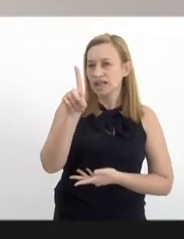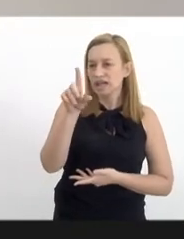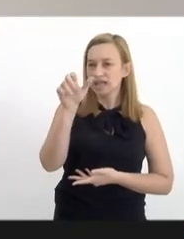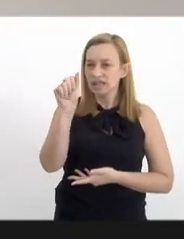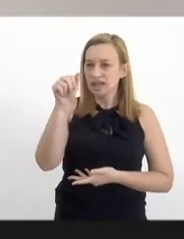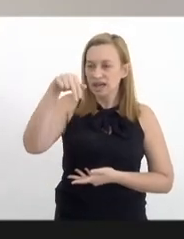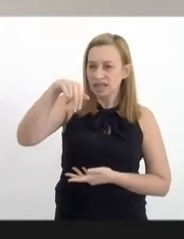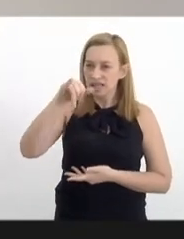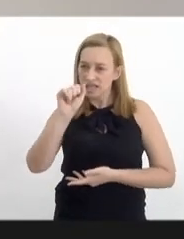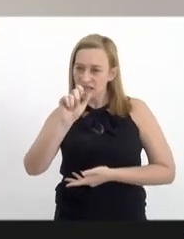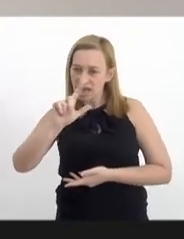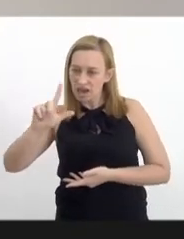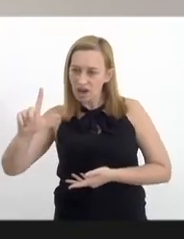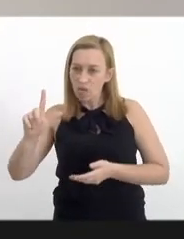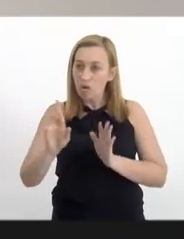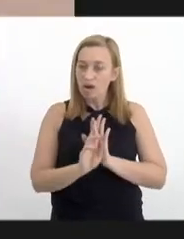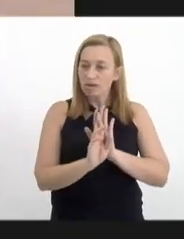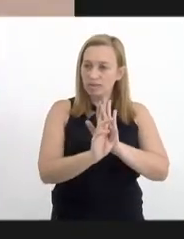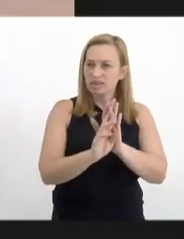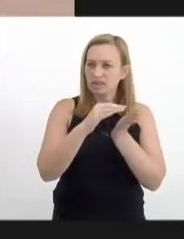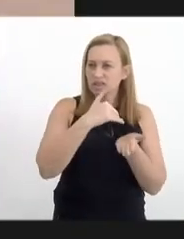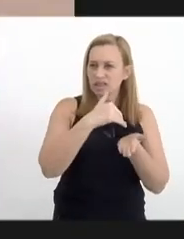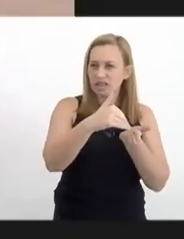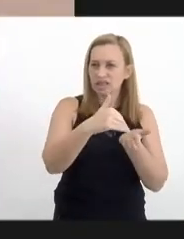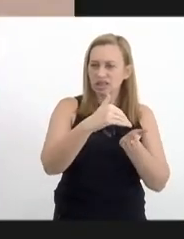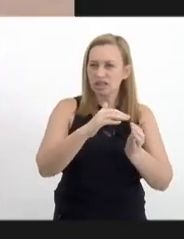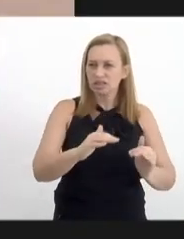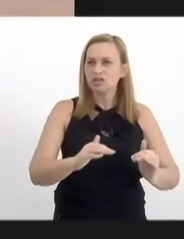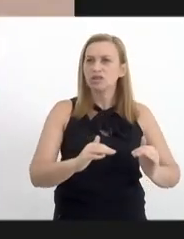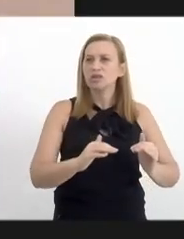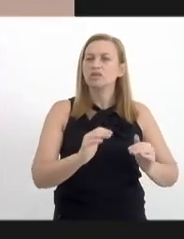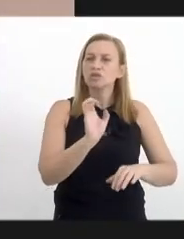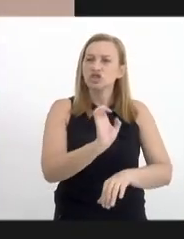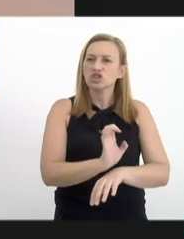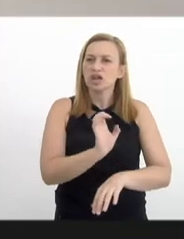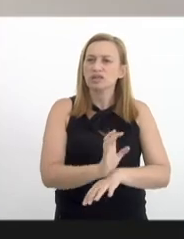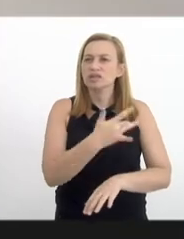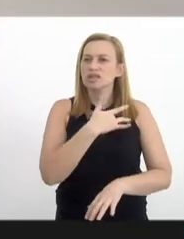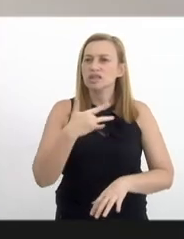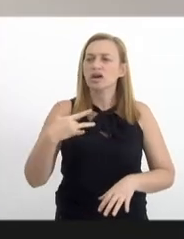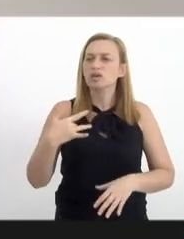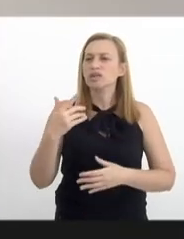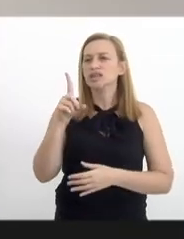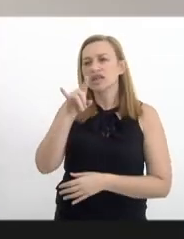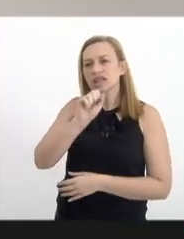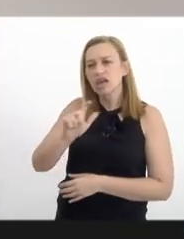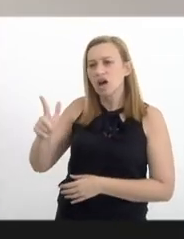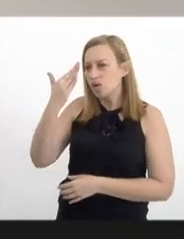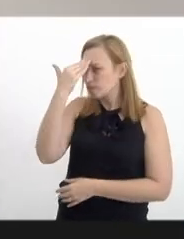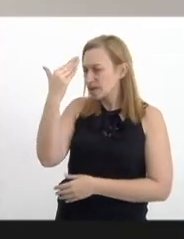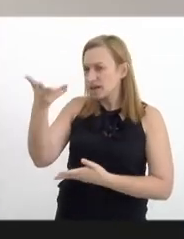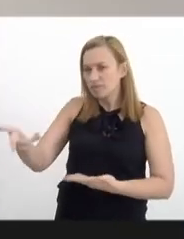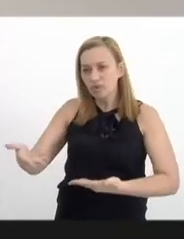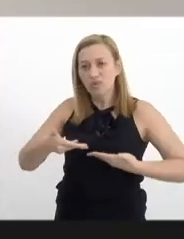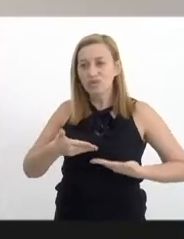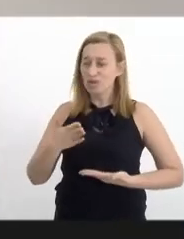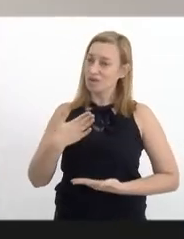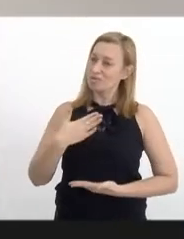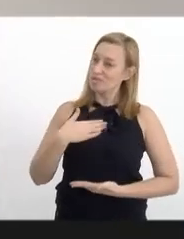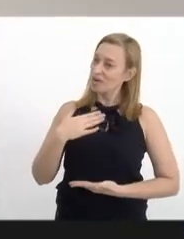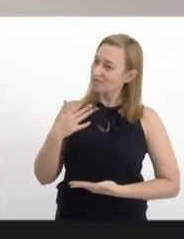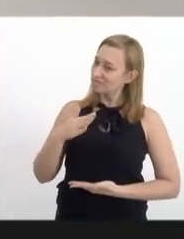que é o representante da Secretaria de Estado e Saúde. Daniel, muito obrigado por aceitar o convite, meu chará.